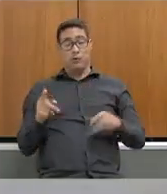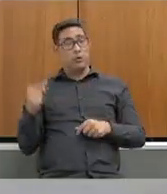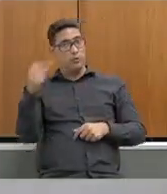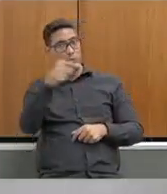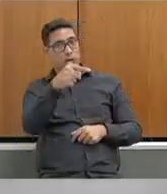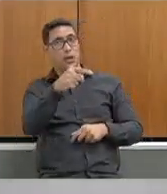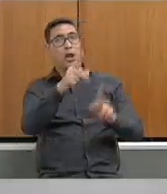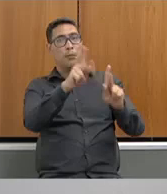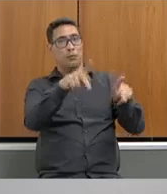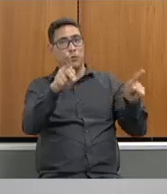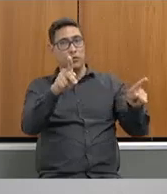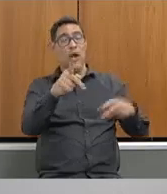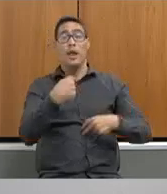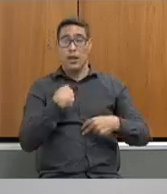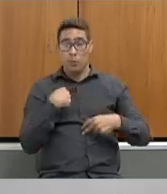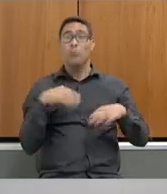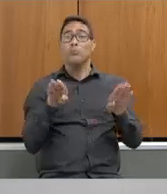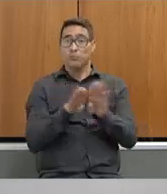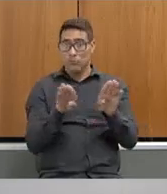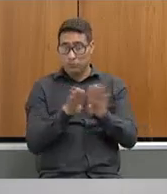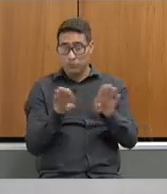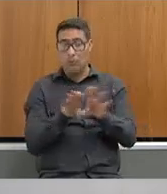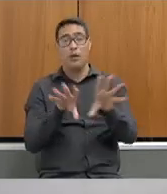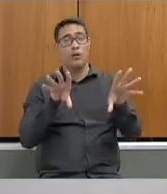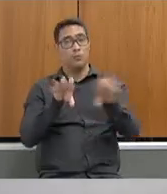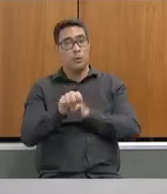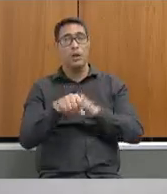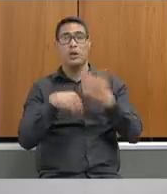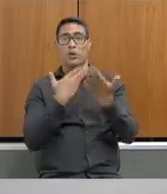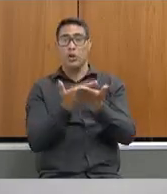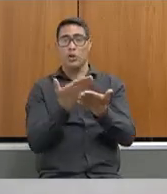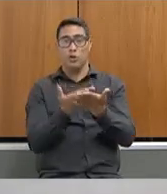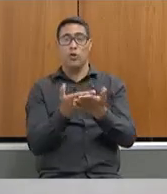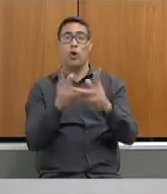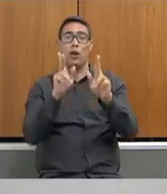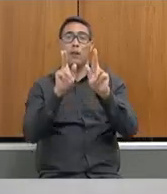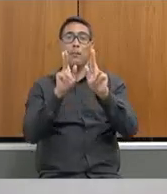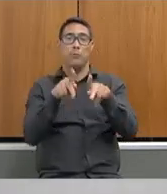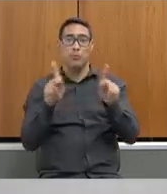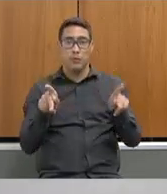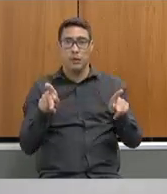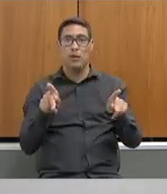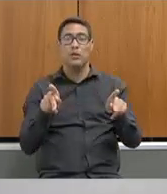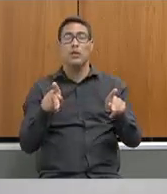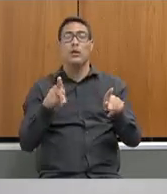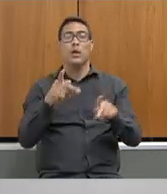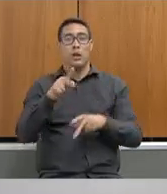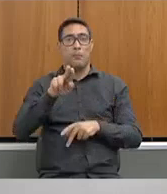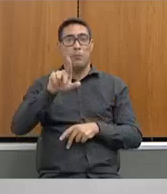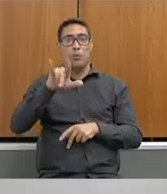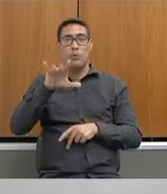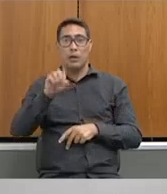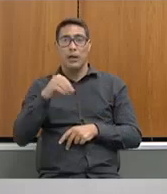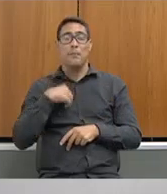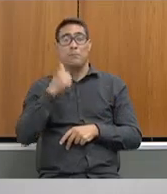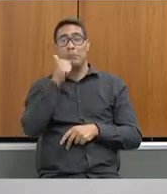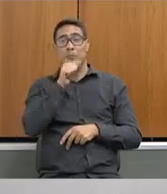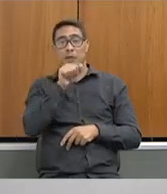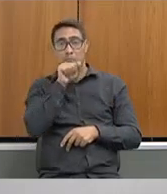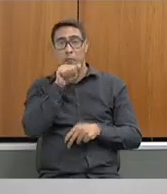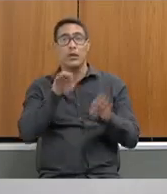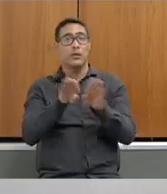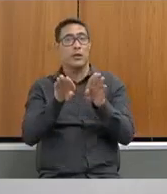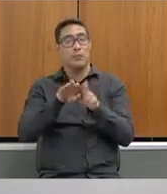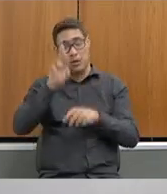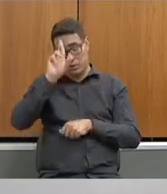Sou também da escola pública, minha mãe, diretora de escola estadual, coronel Paiva, da minha querida